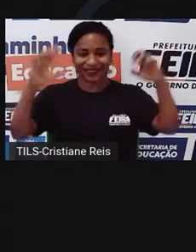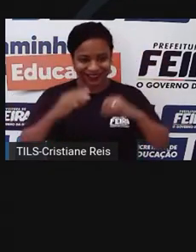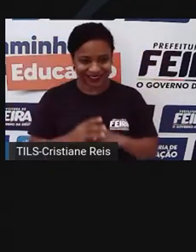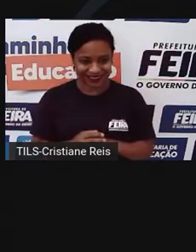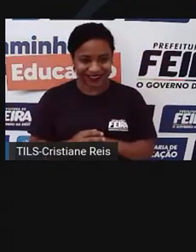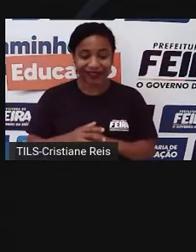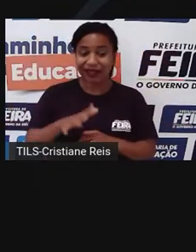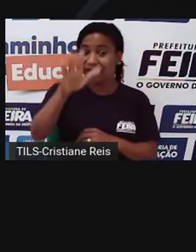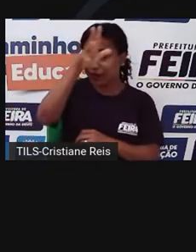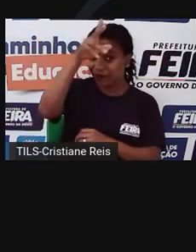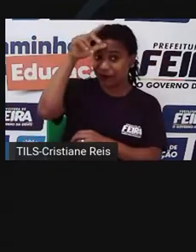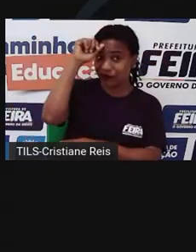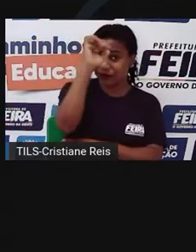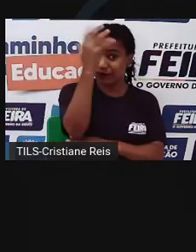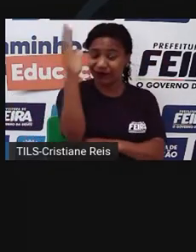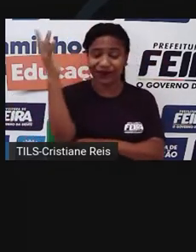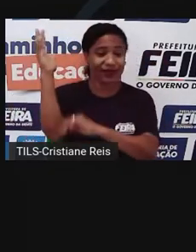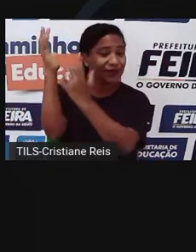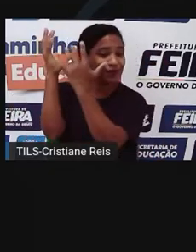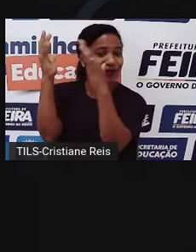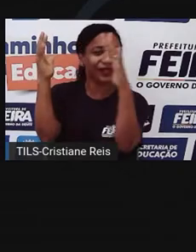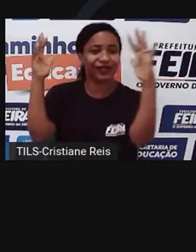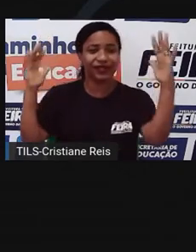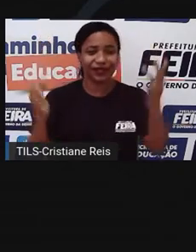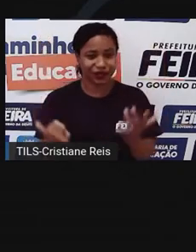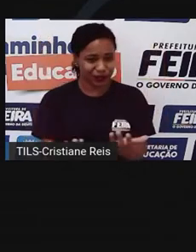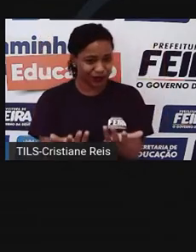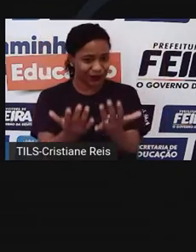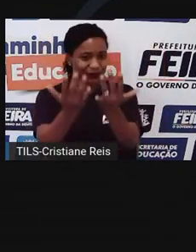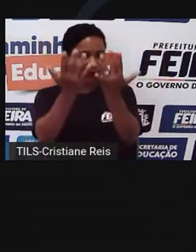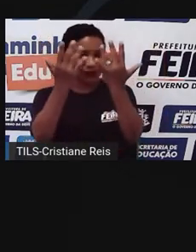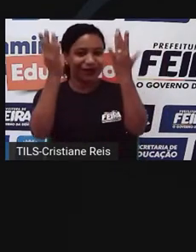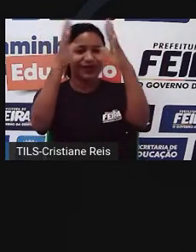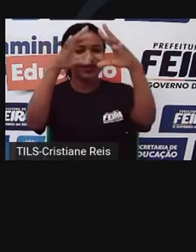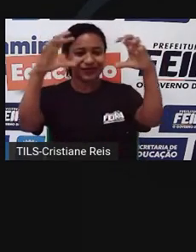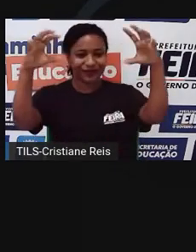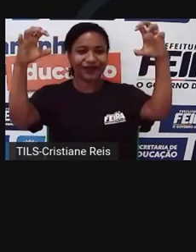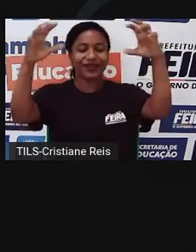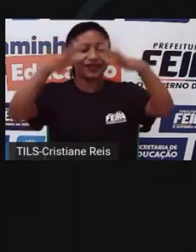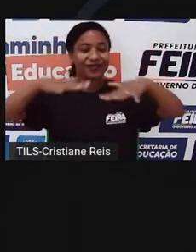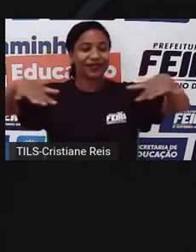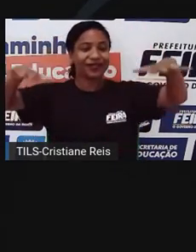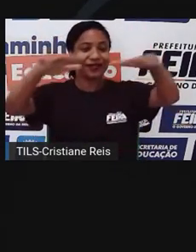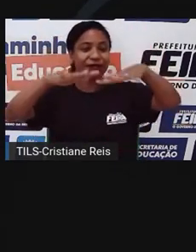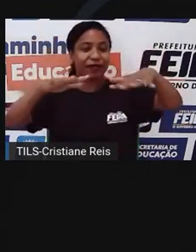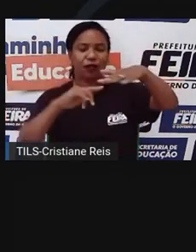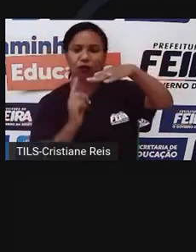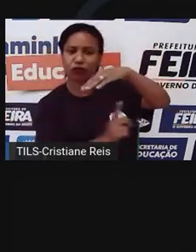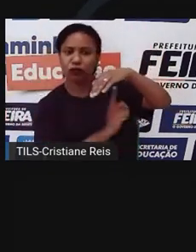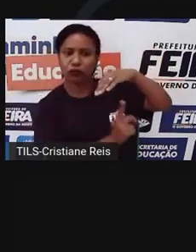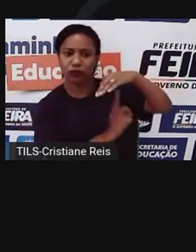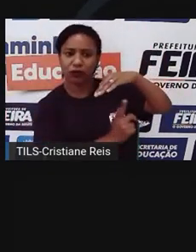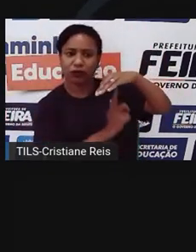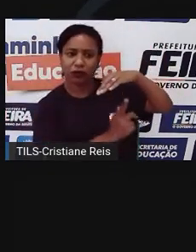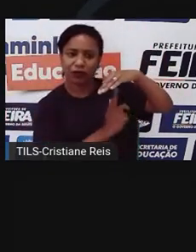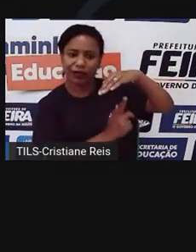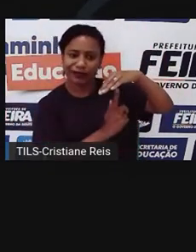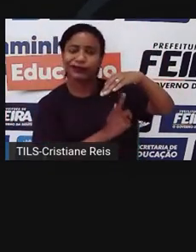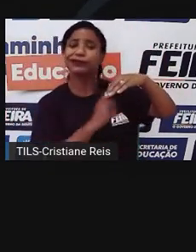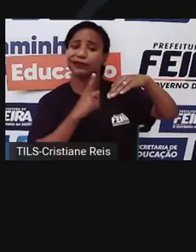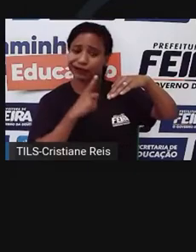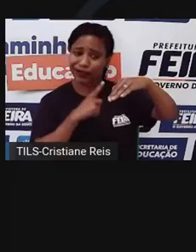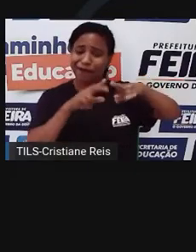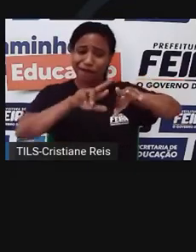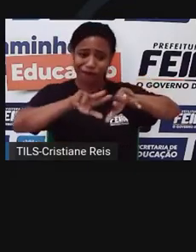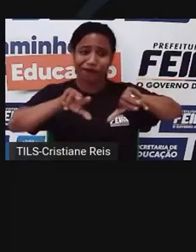partículas diretamente pra atmosfera, também emite gases, são chamados compostos orgânicos voláteis, que